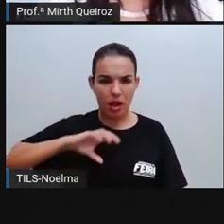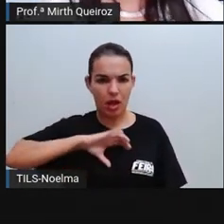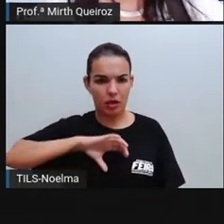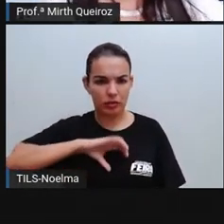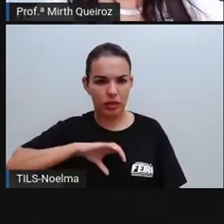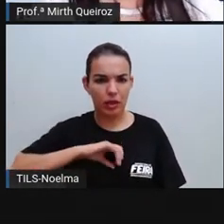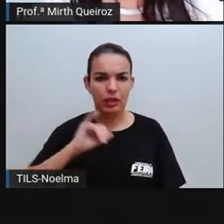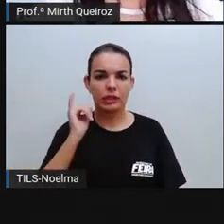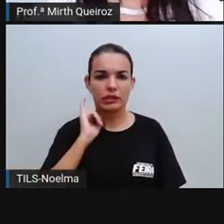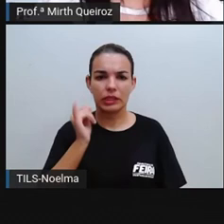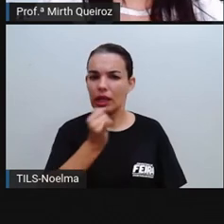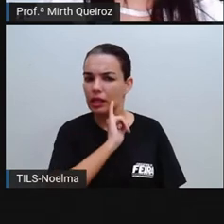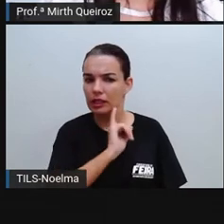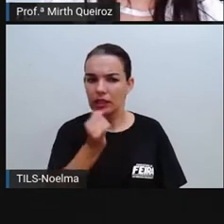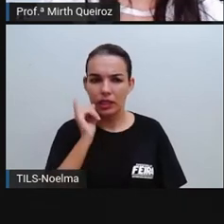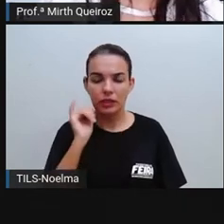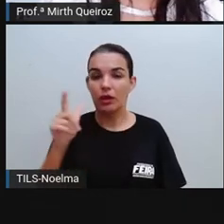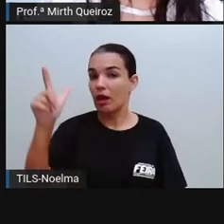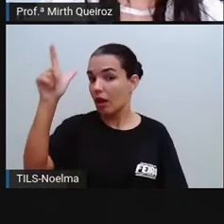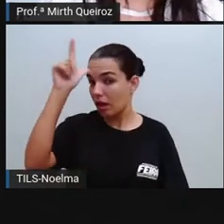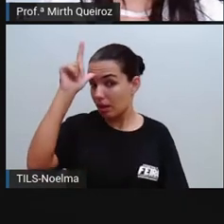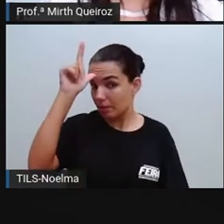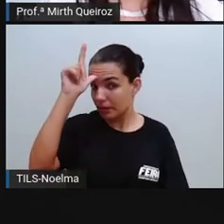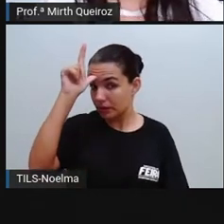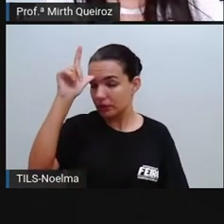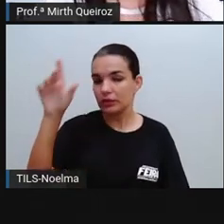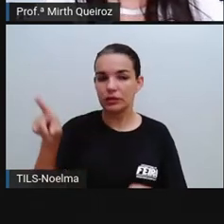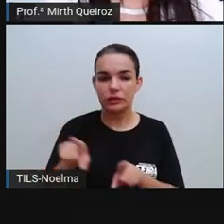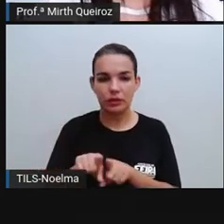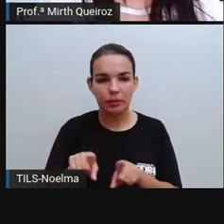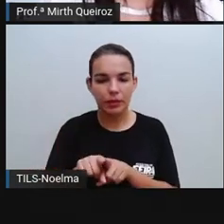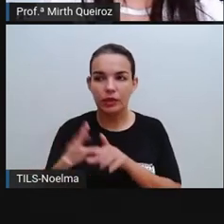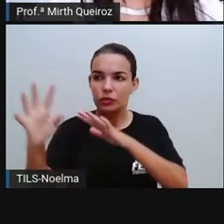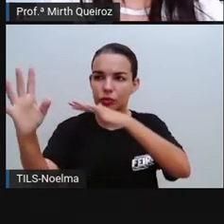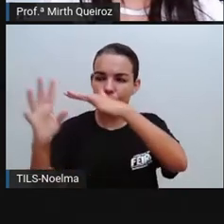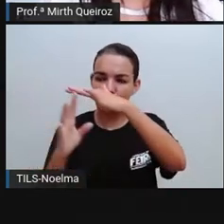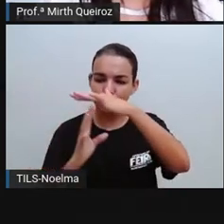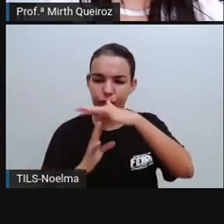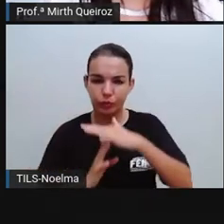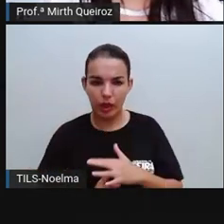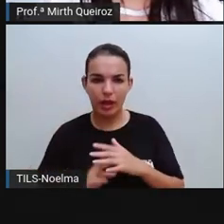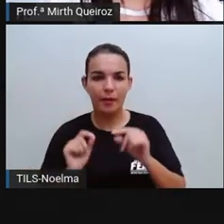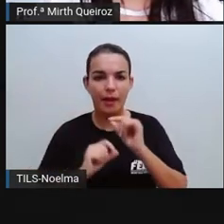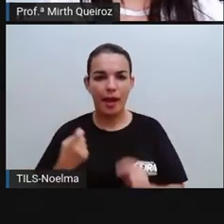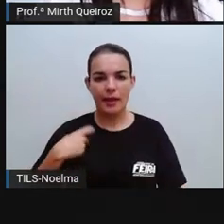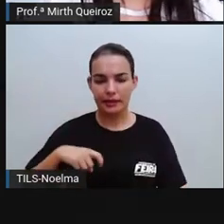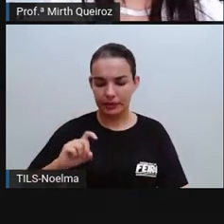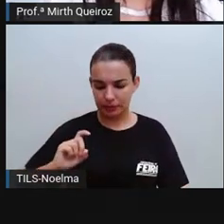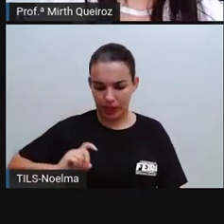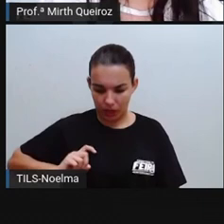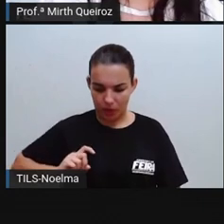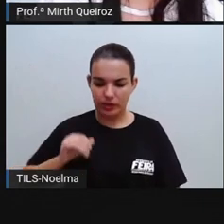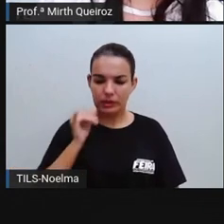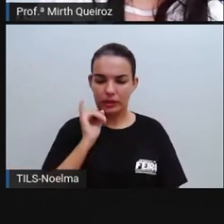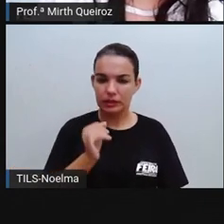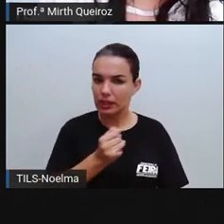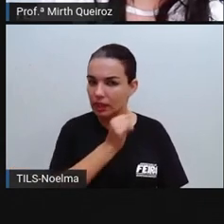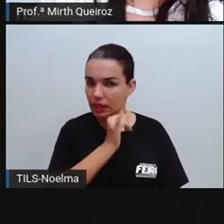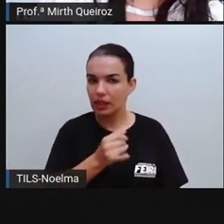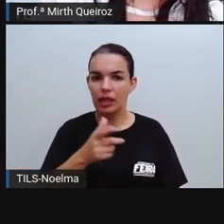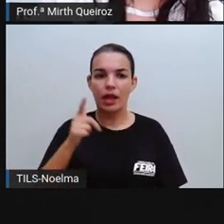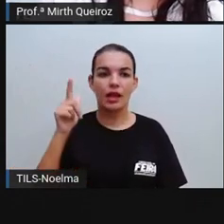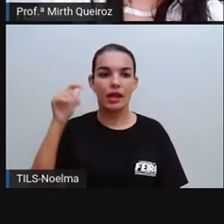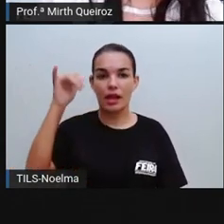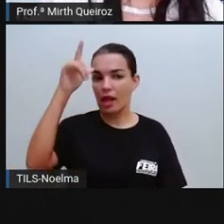espanhóis, italianos, alemães. Esses espanhóis, italianos e alemães, eles vieram para trabalhar